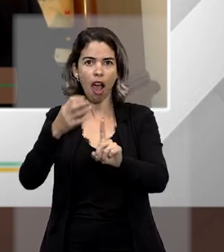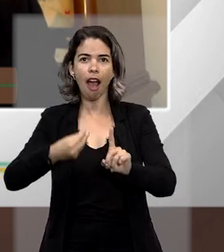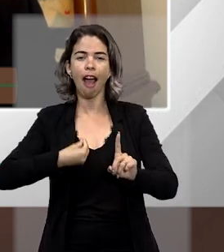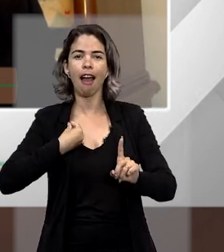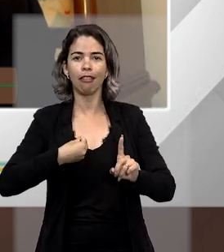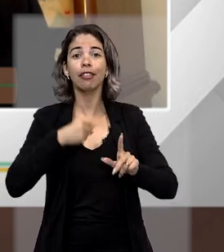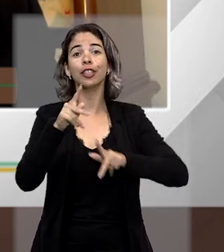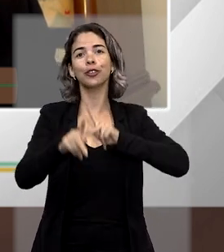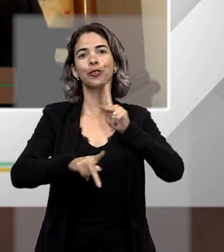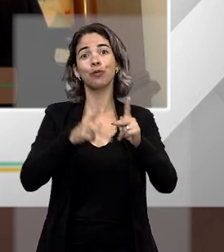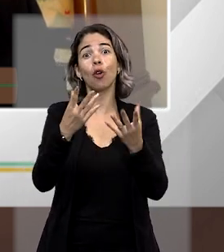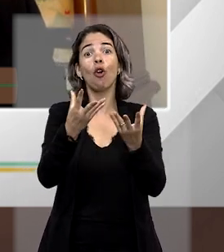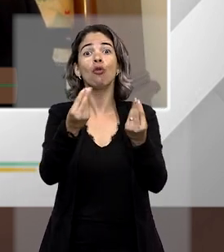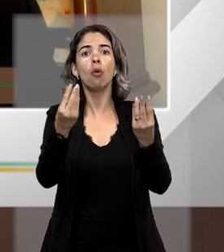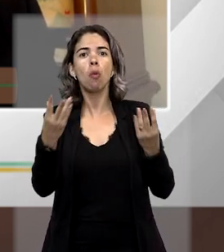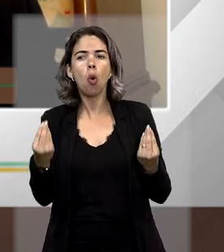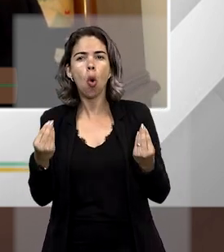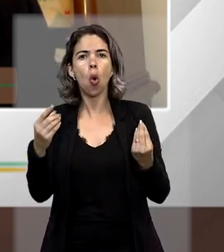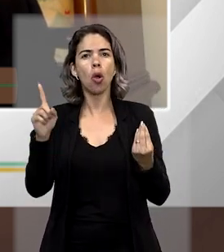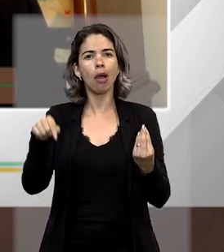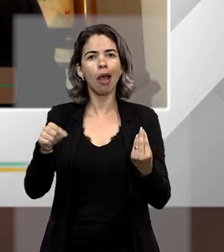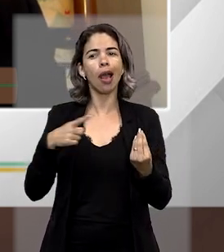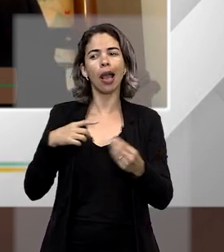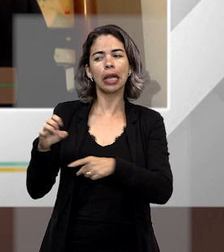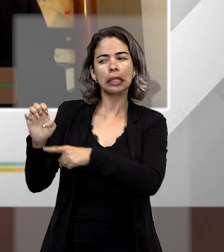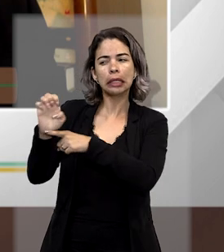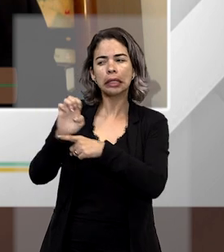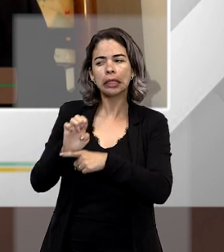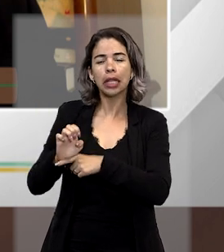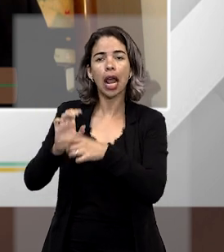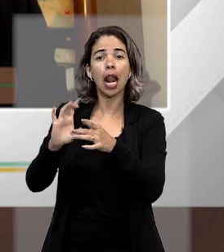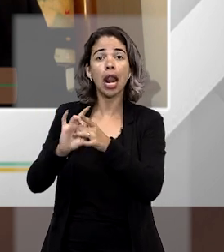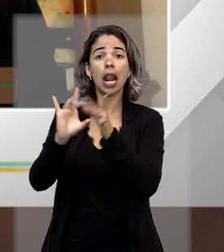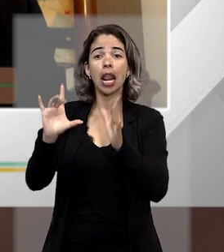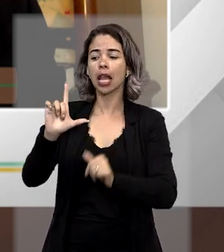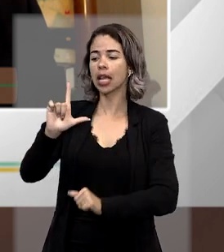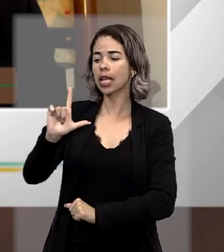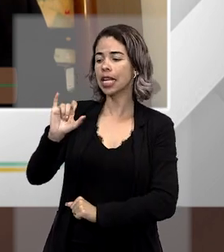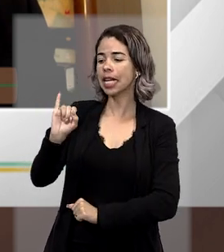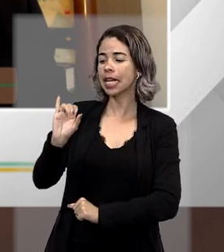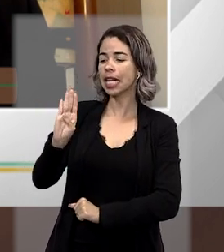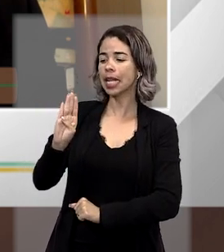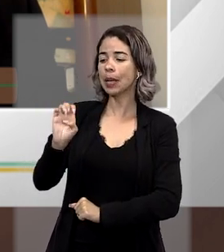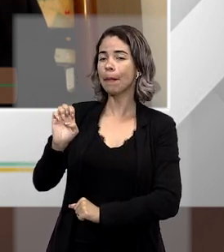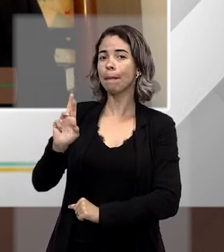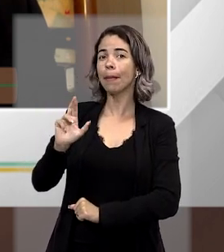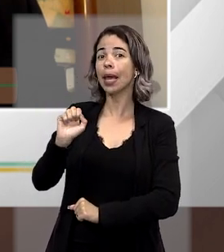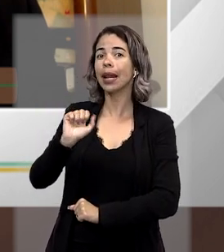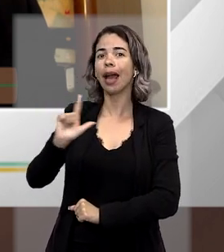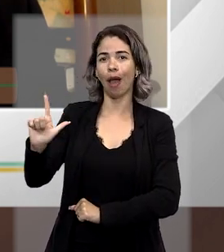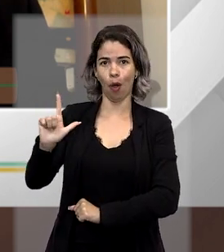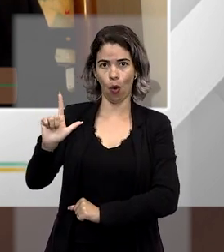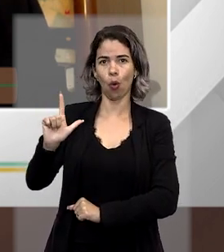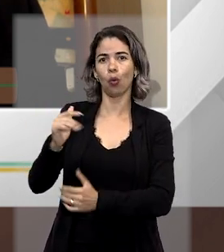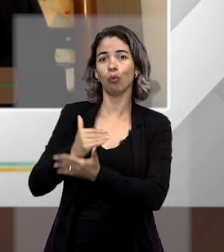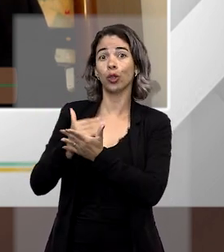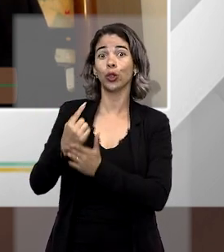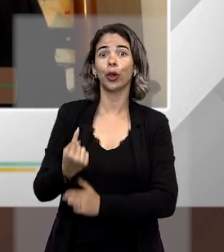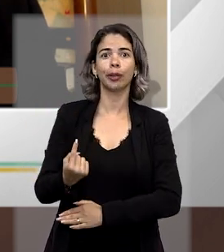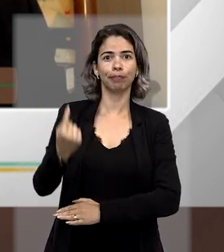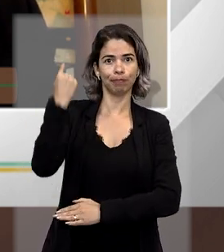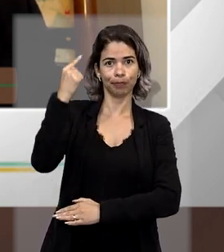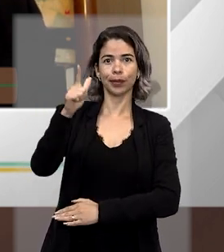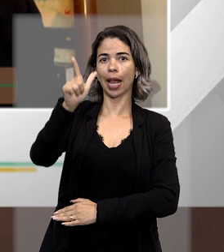demais na vida do cidadão. Era um Estado democrático liberal, vamos dizer assim. Essa ideia que surgiu na